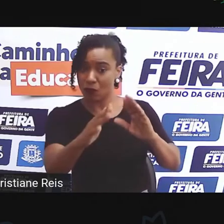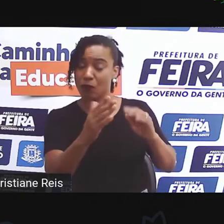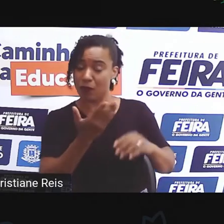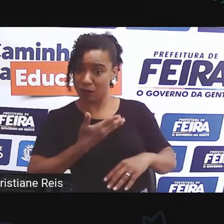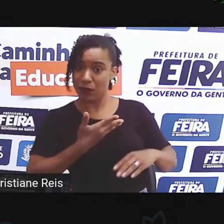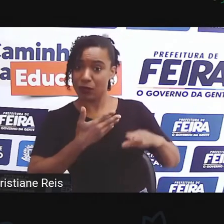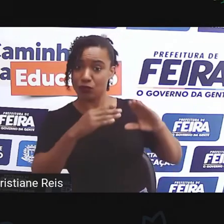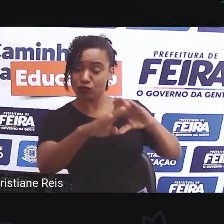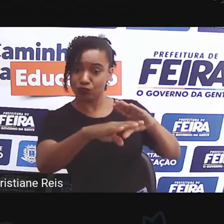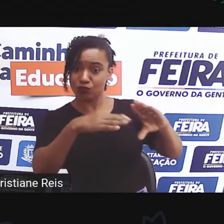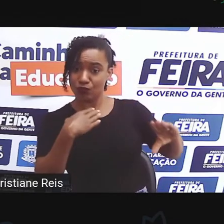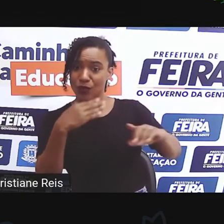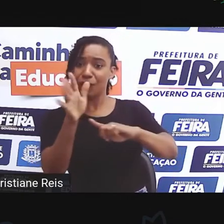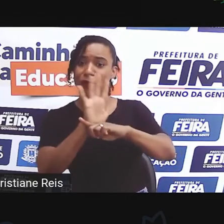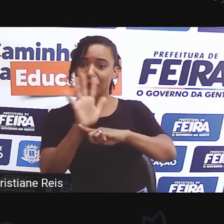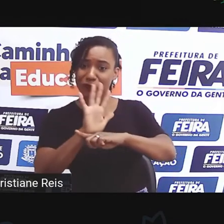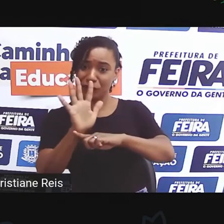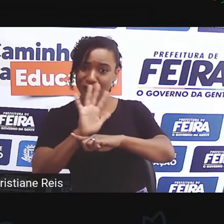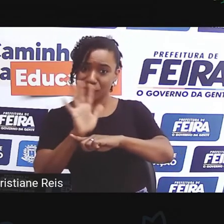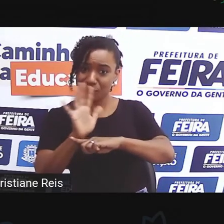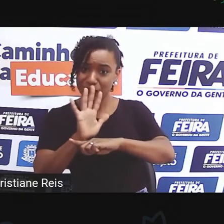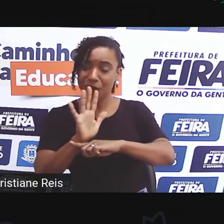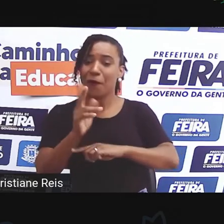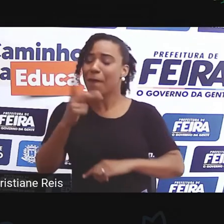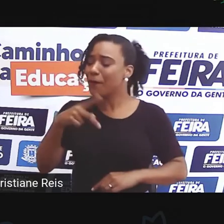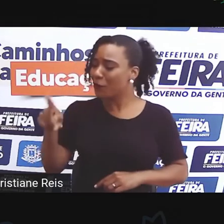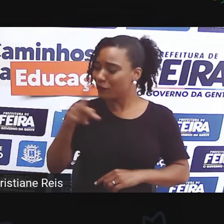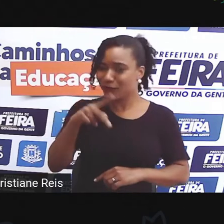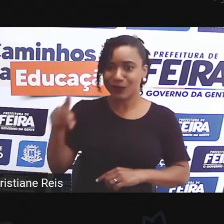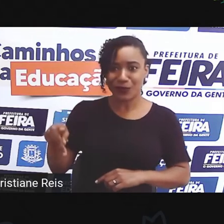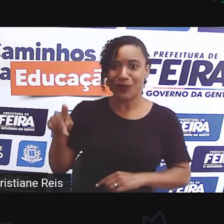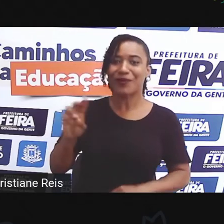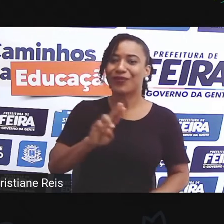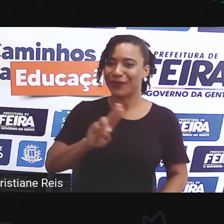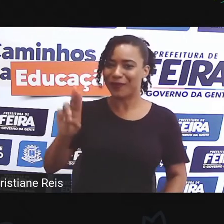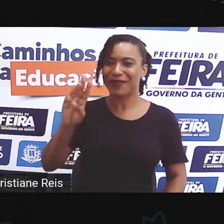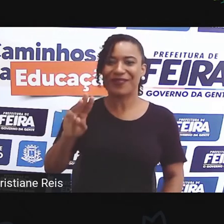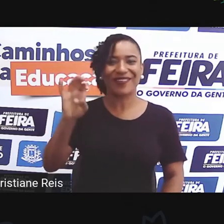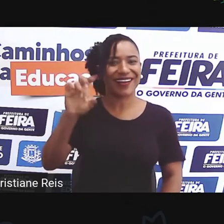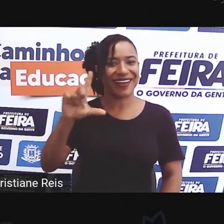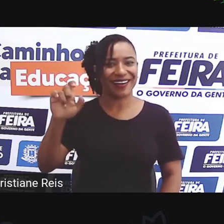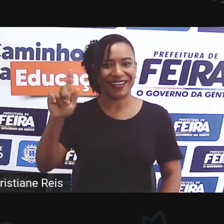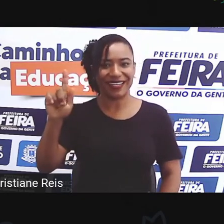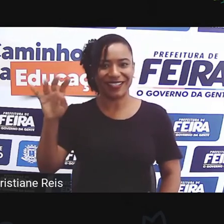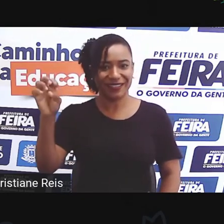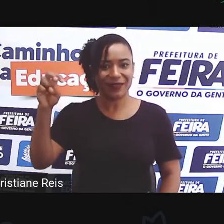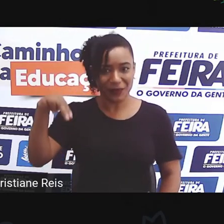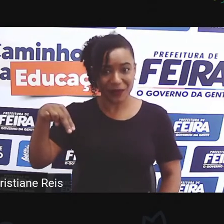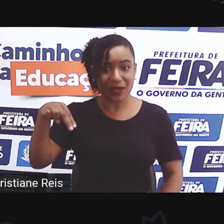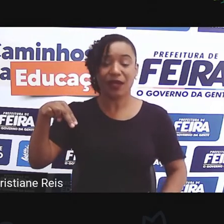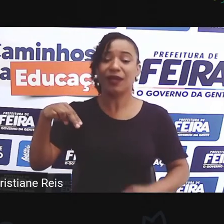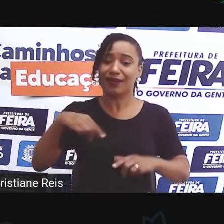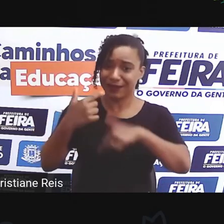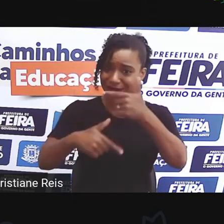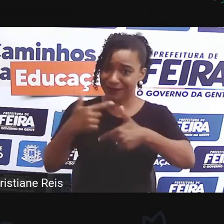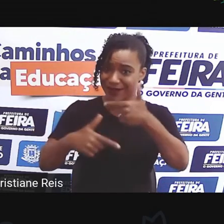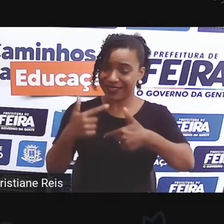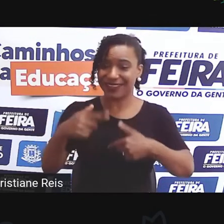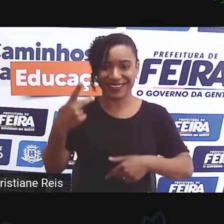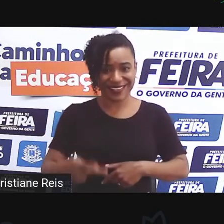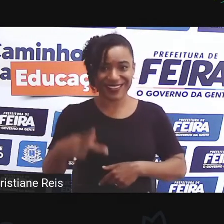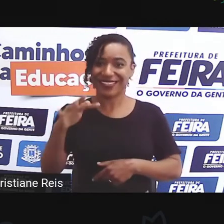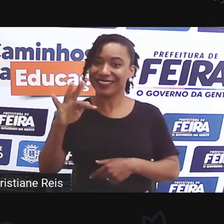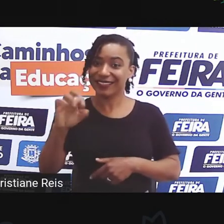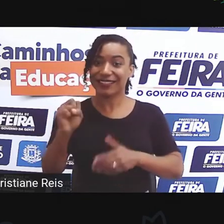professor. Professor Wellington. Ele é professor da meninada lá da escola municipal Félida Soares